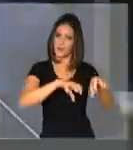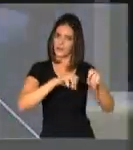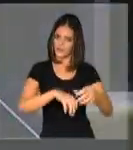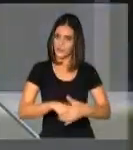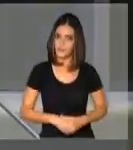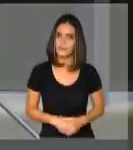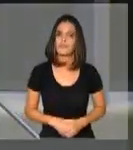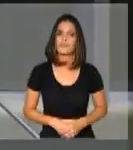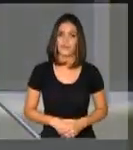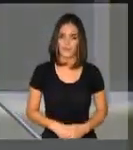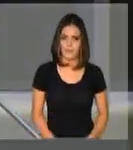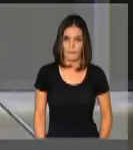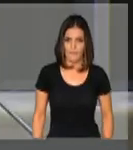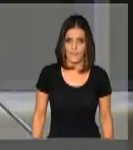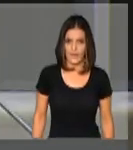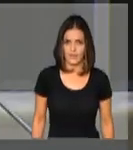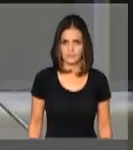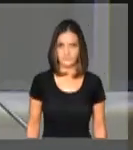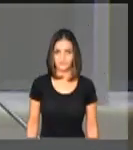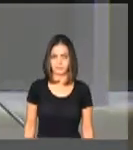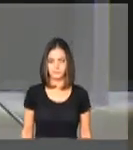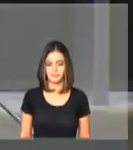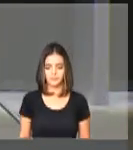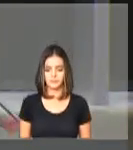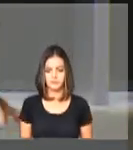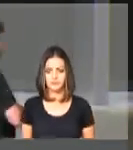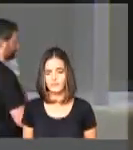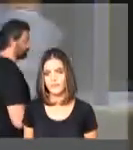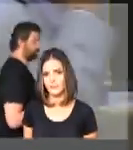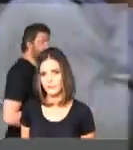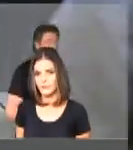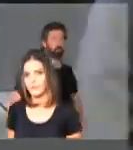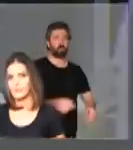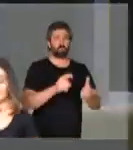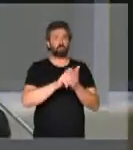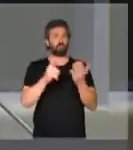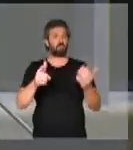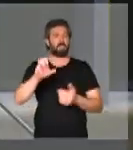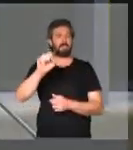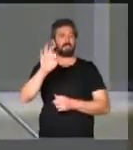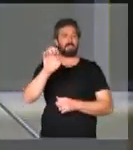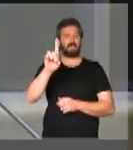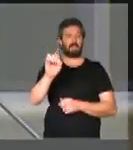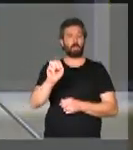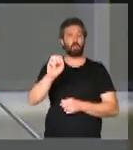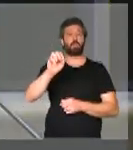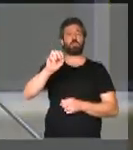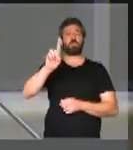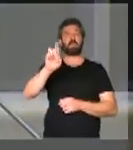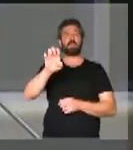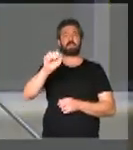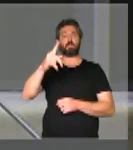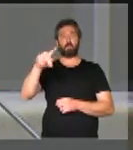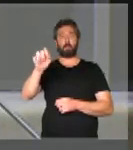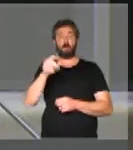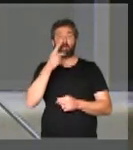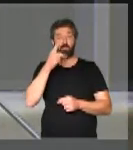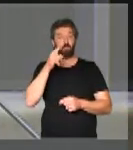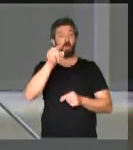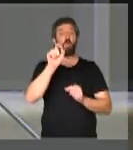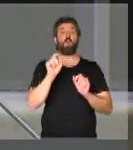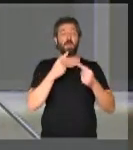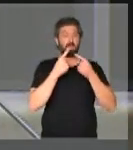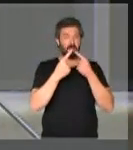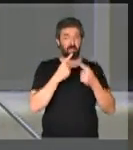entrevista ao Estado de São Paulo, vossa excelência disse que cortaria os recursos de universidades que tivessem